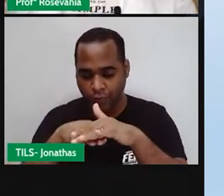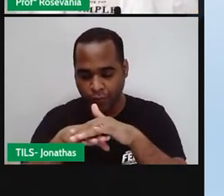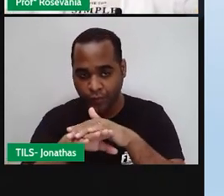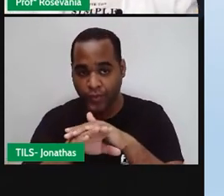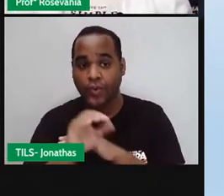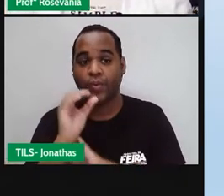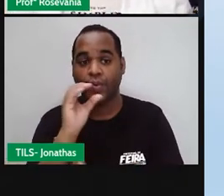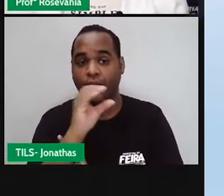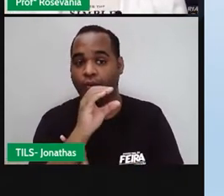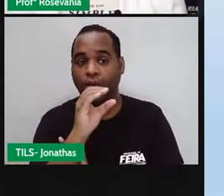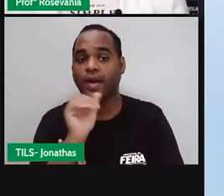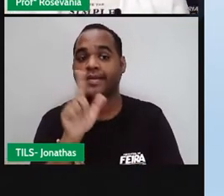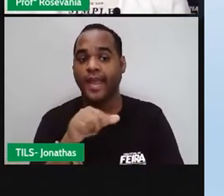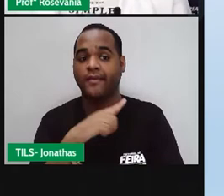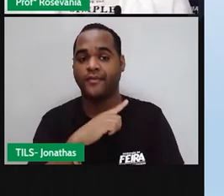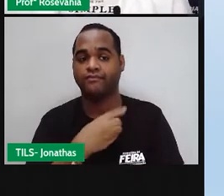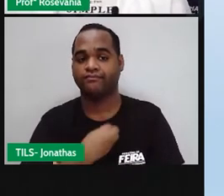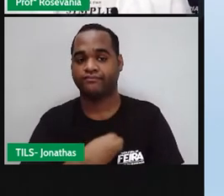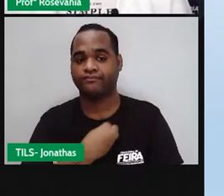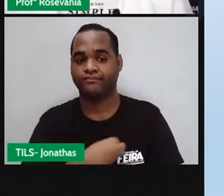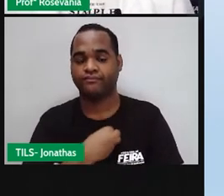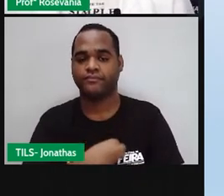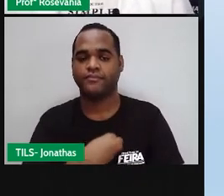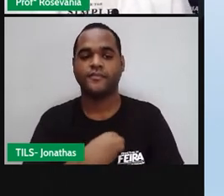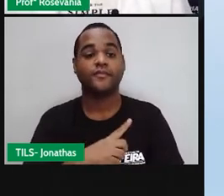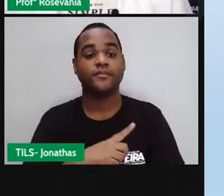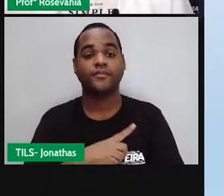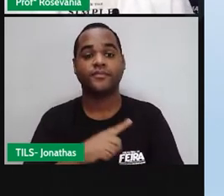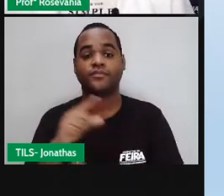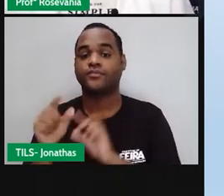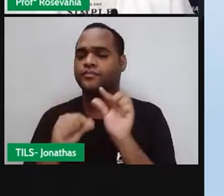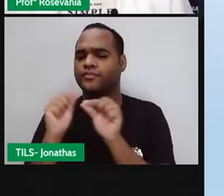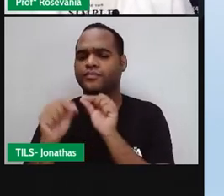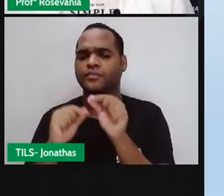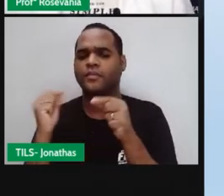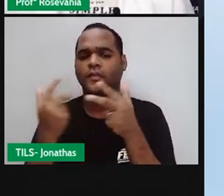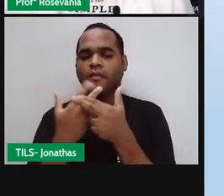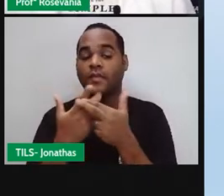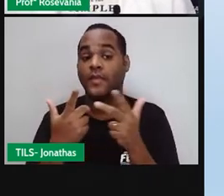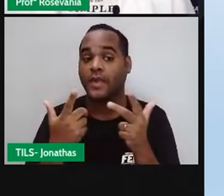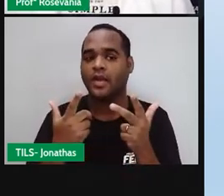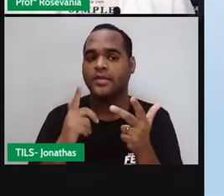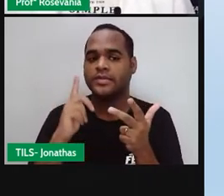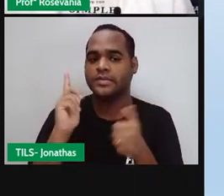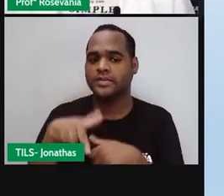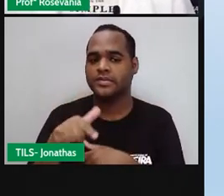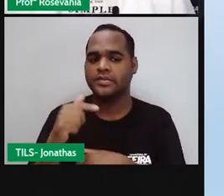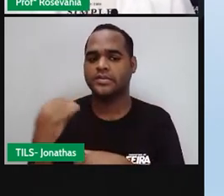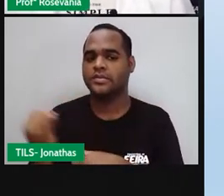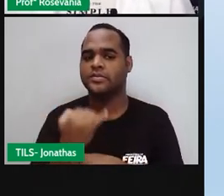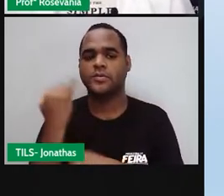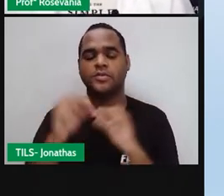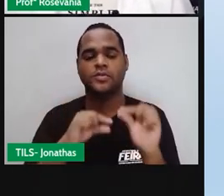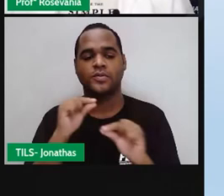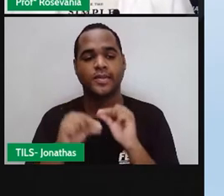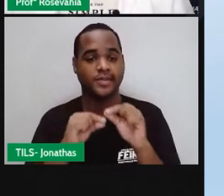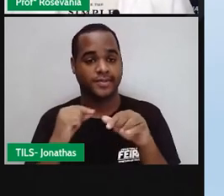mas é que retém um pouco isso, né. Então, o que que vai, o que que a gente tá fazendo? A gente lá nas indústrias,